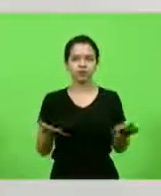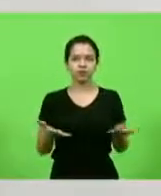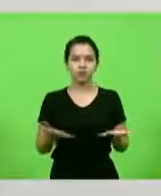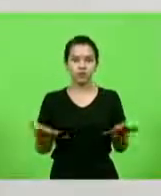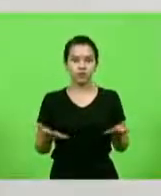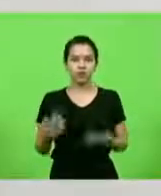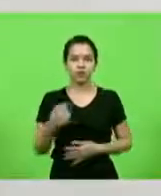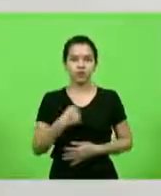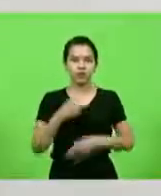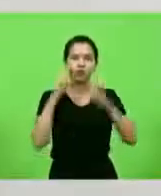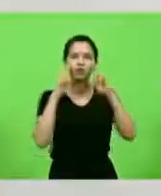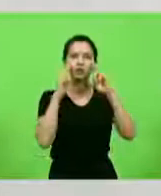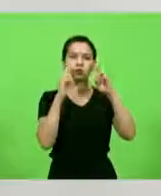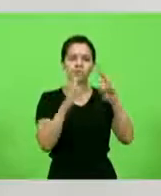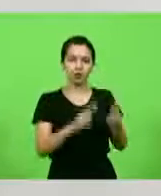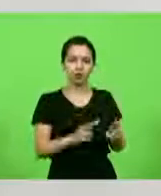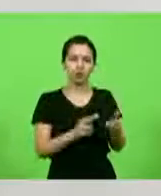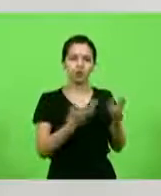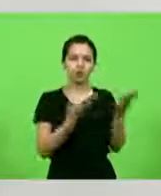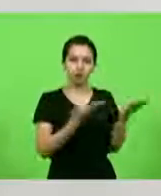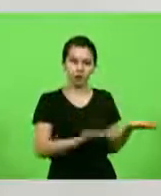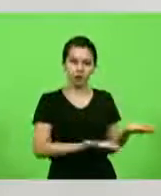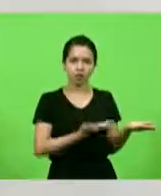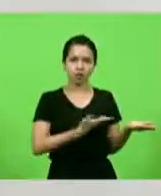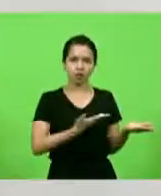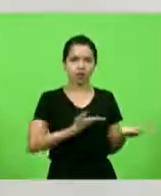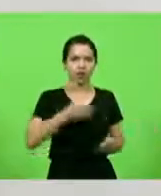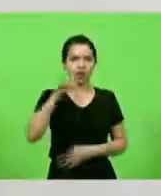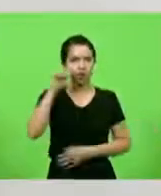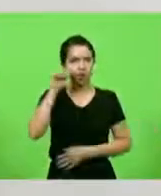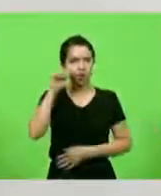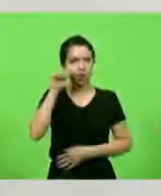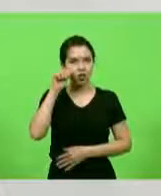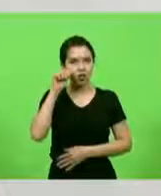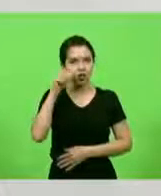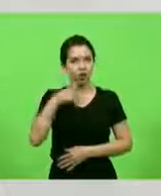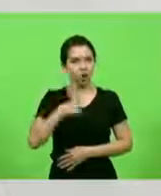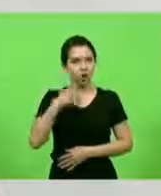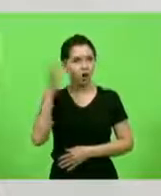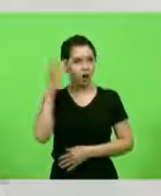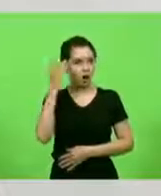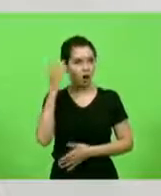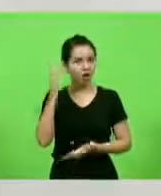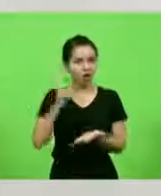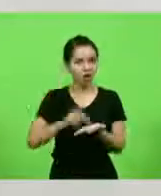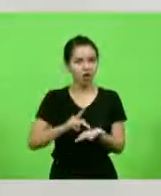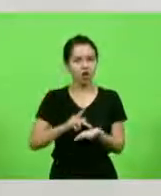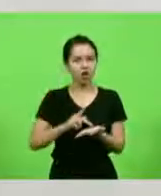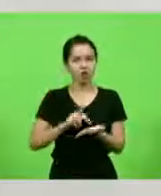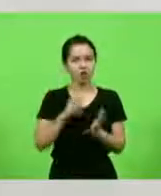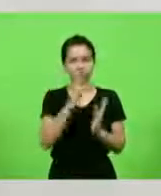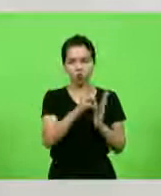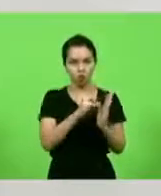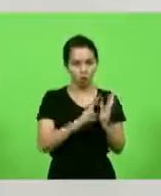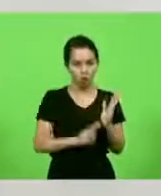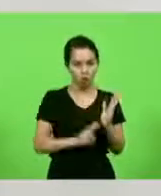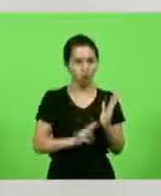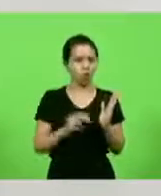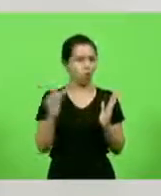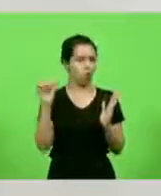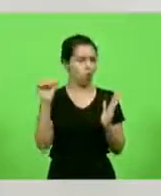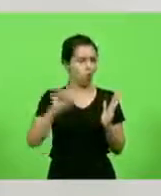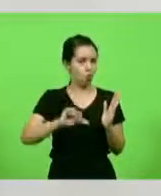eu respeito muito a minha colega Ana, eu acho que, de fato, nomes ruins, já falei isso, nomes